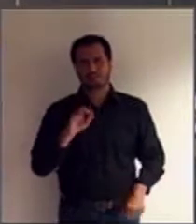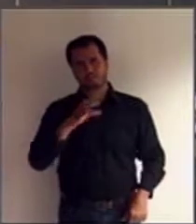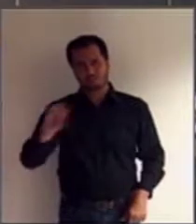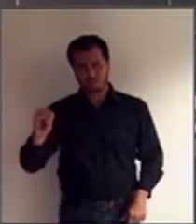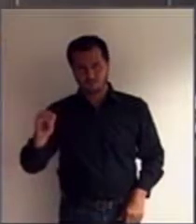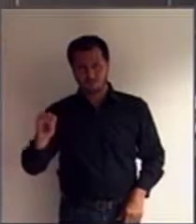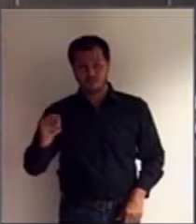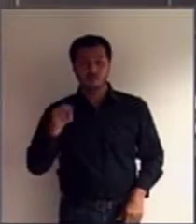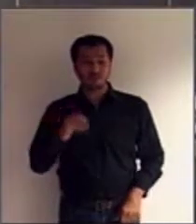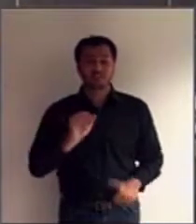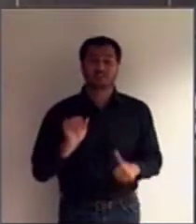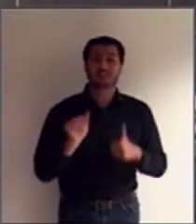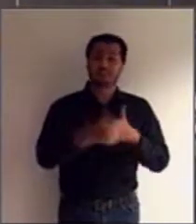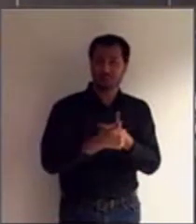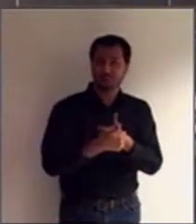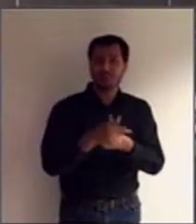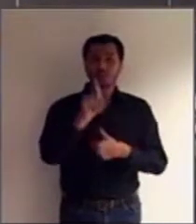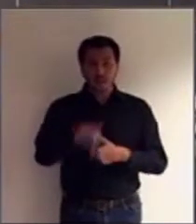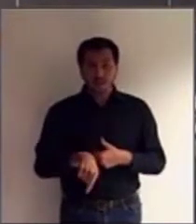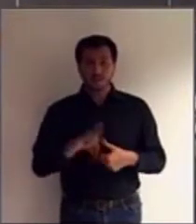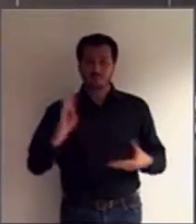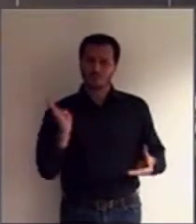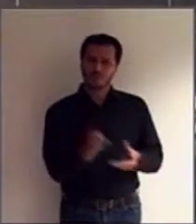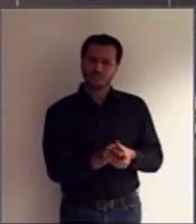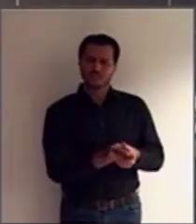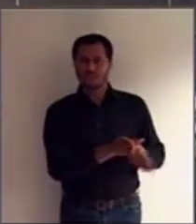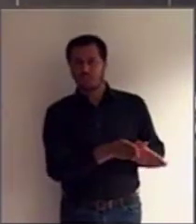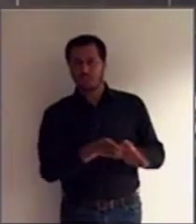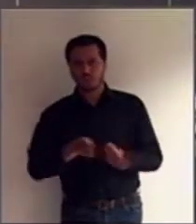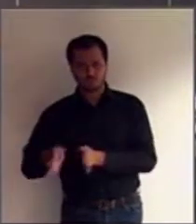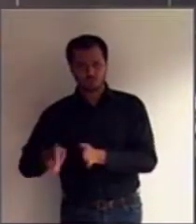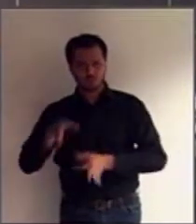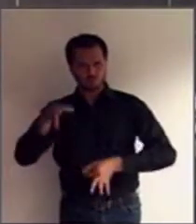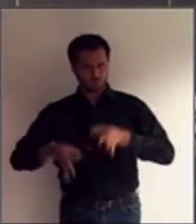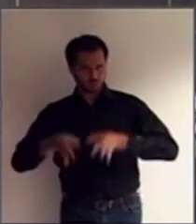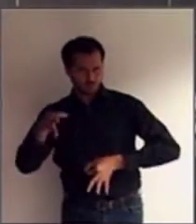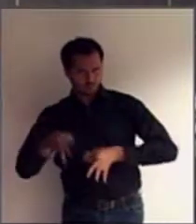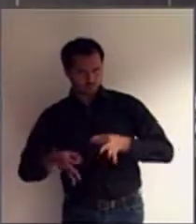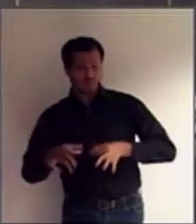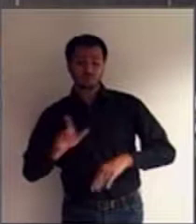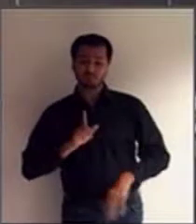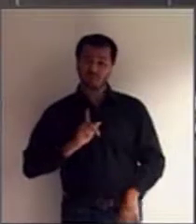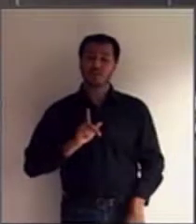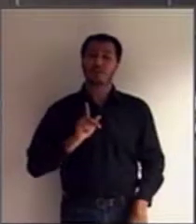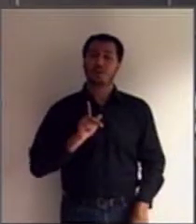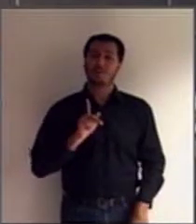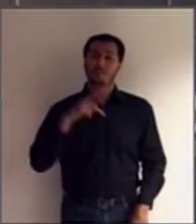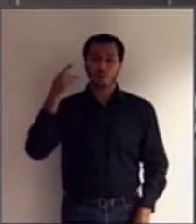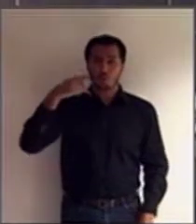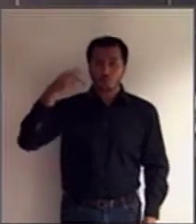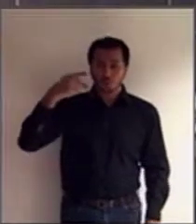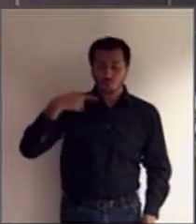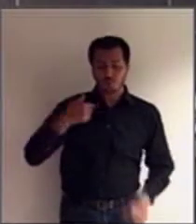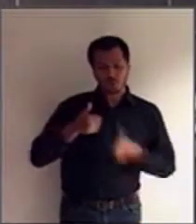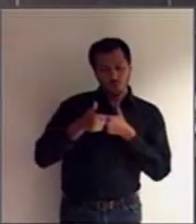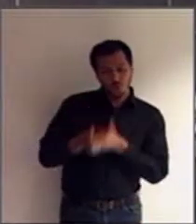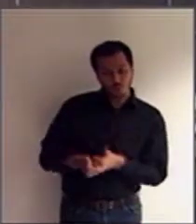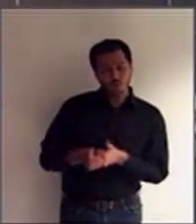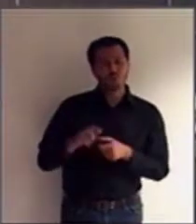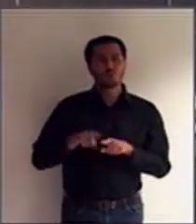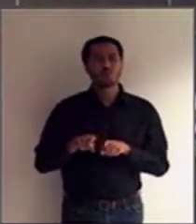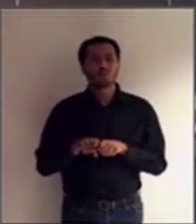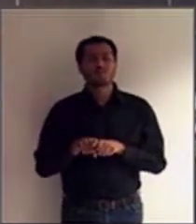um processo judicial, existe um promotor de justiça ou promotora que acompanha o fato, existe a possibilidade de uma revisão